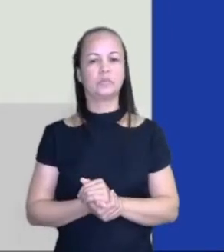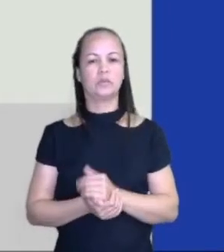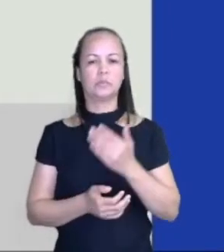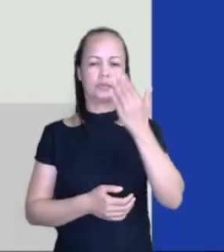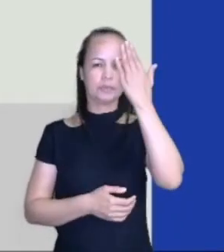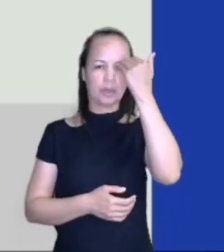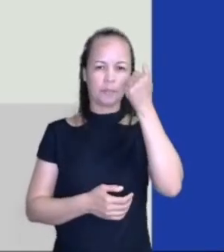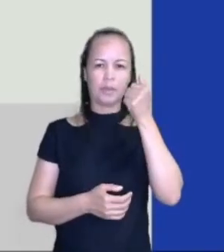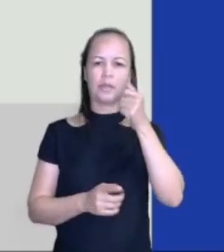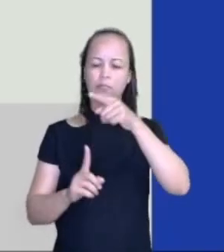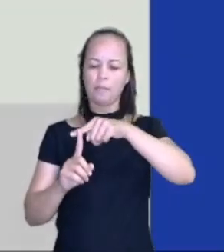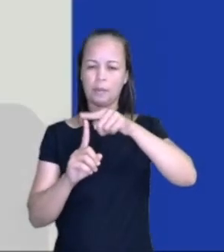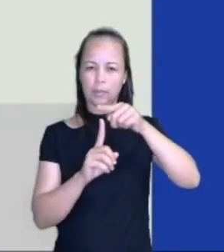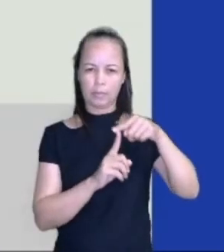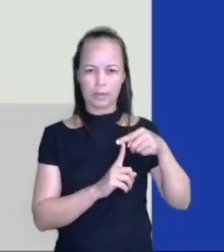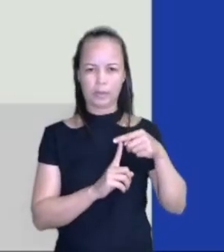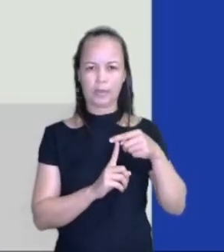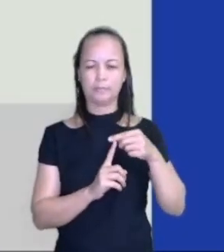um pouco sobre esses tipos?